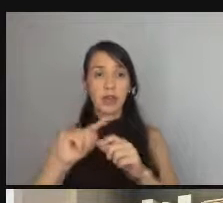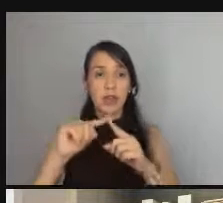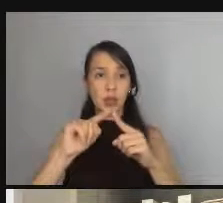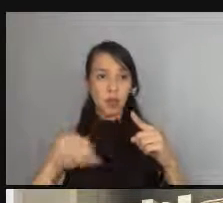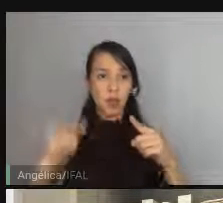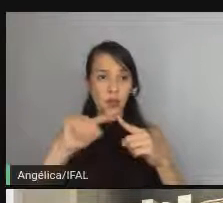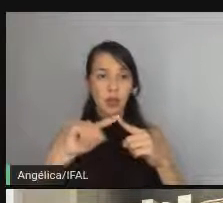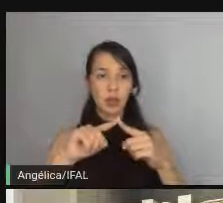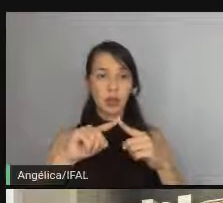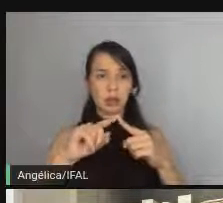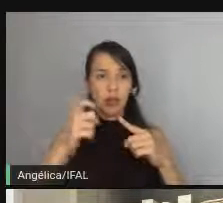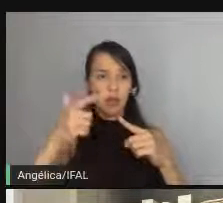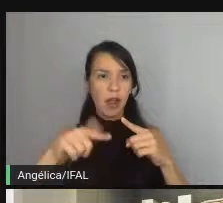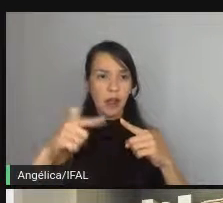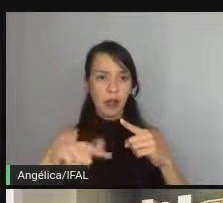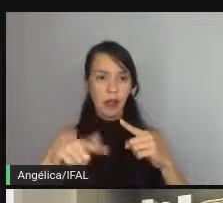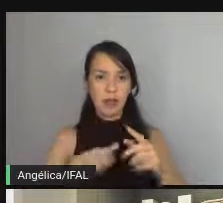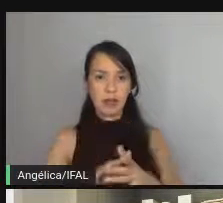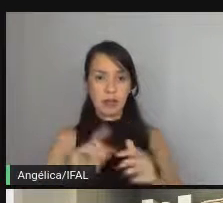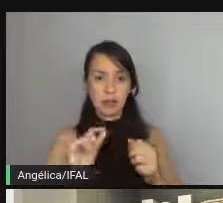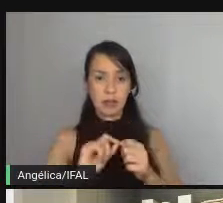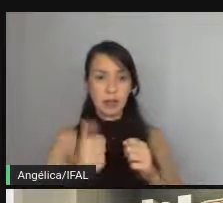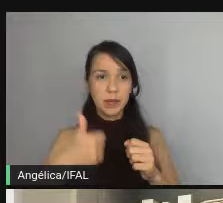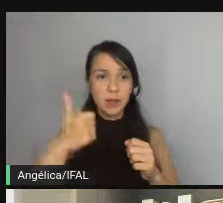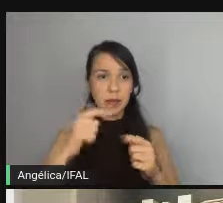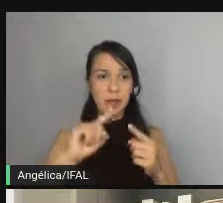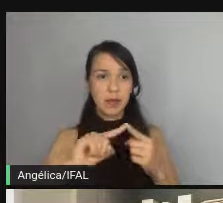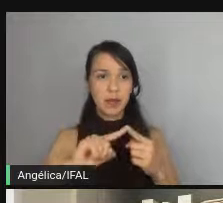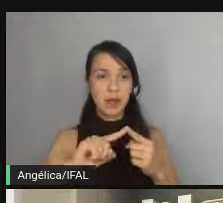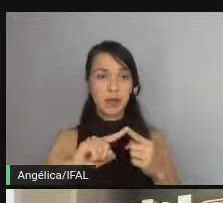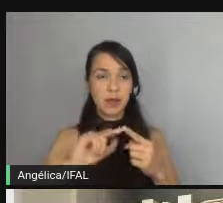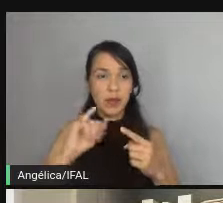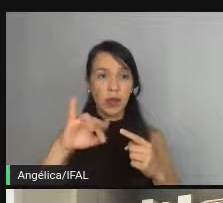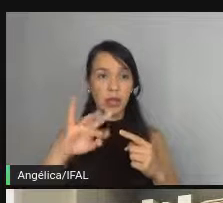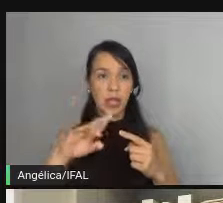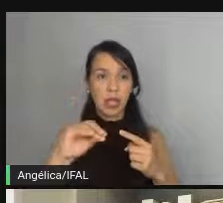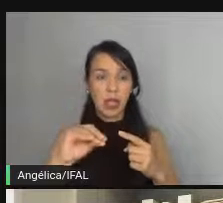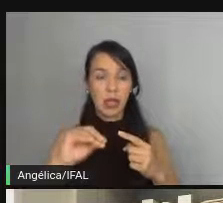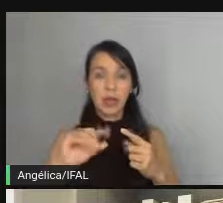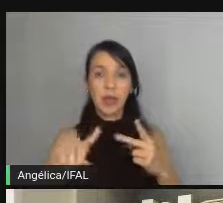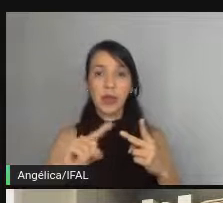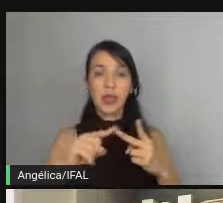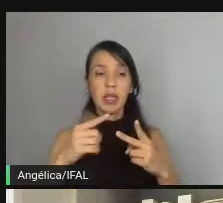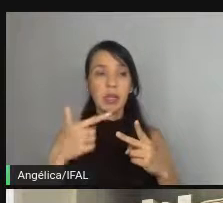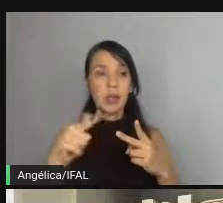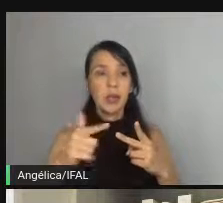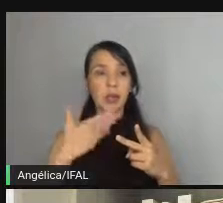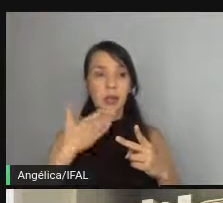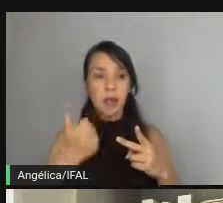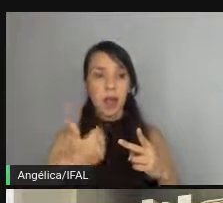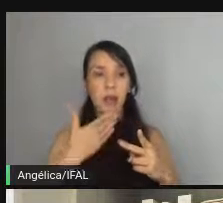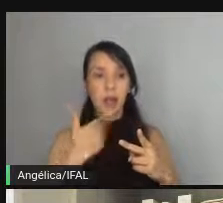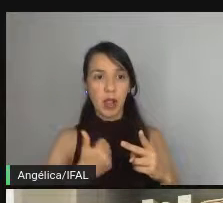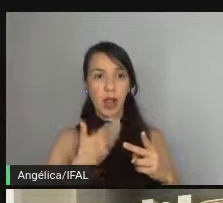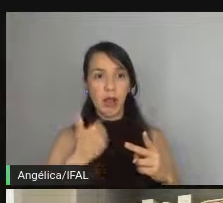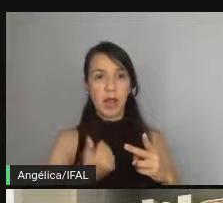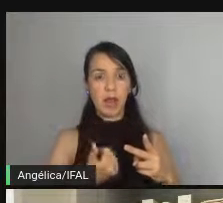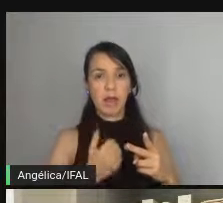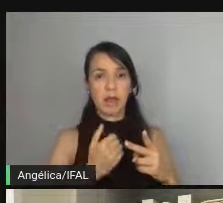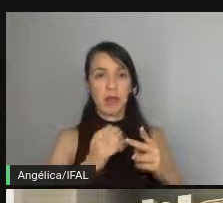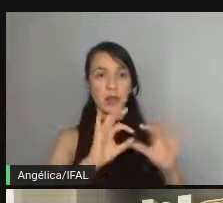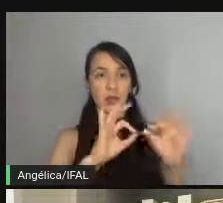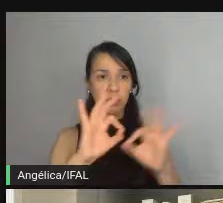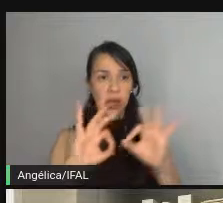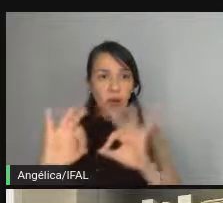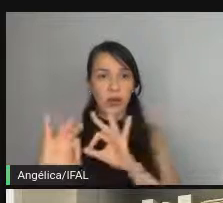várias vezes inclusive a gente fez primeiro o dia inteiro e depois começou o ciclo de melhorar o teste melhorar os contextos